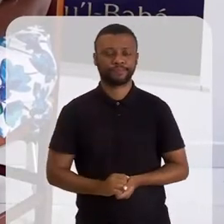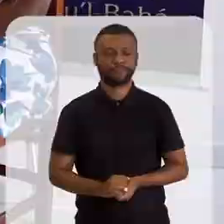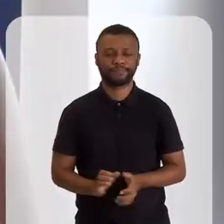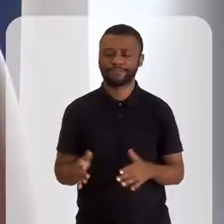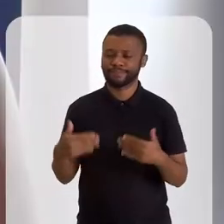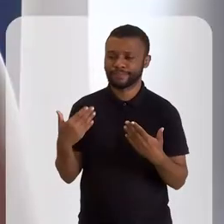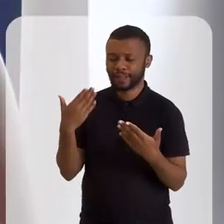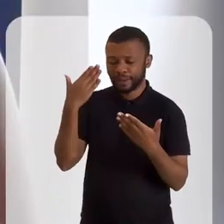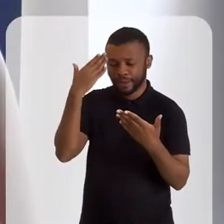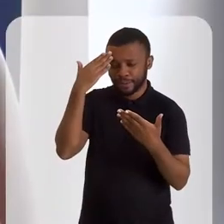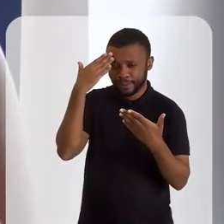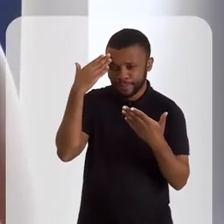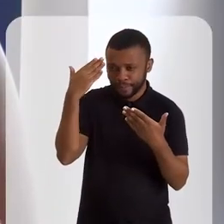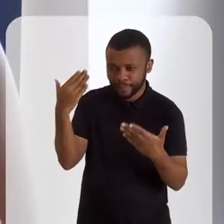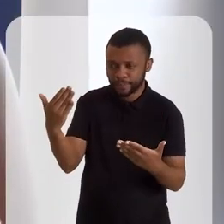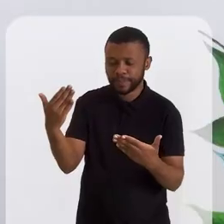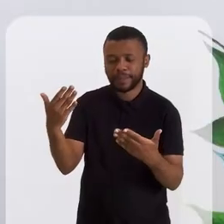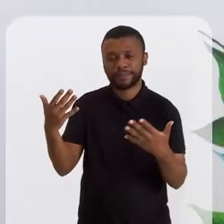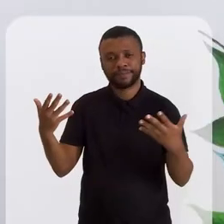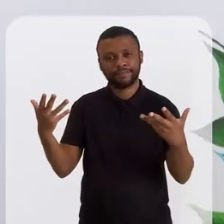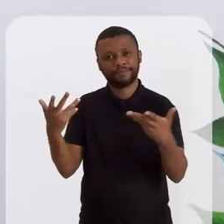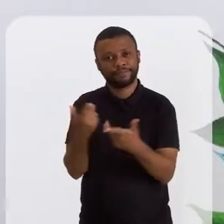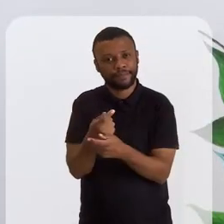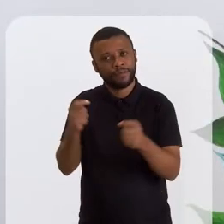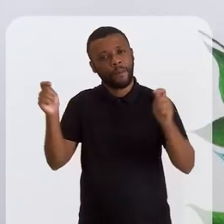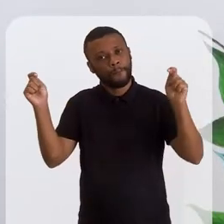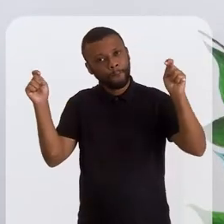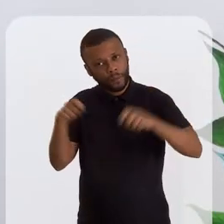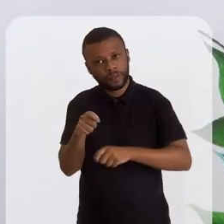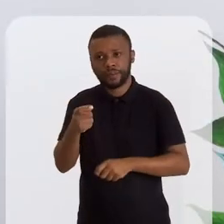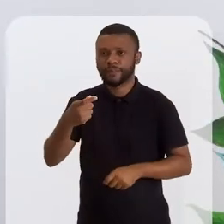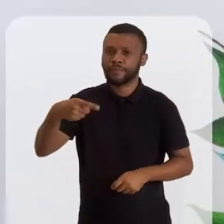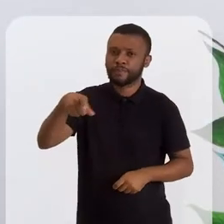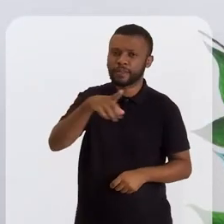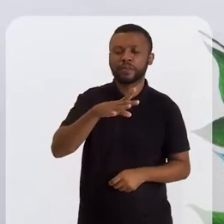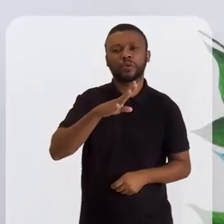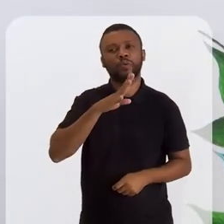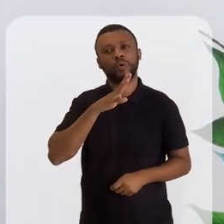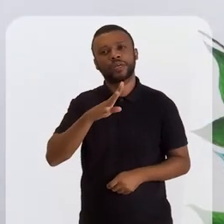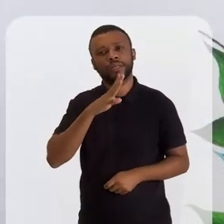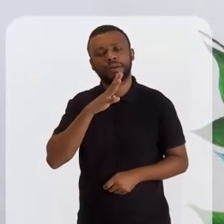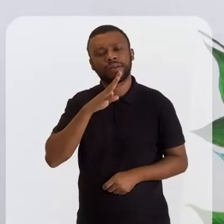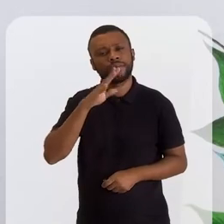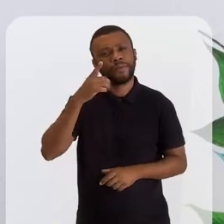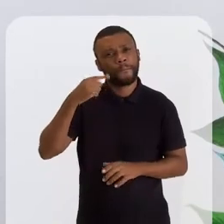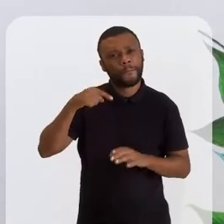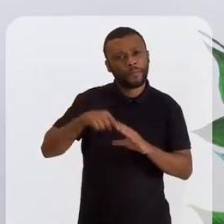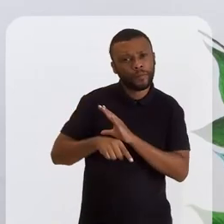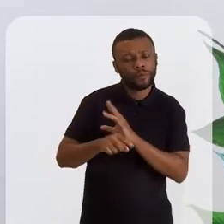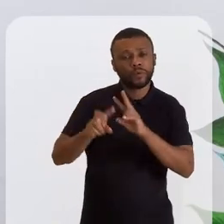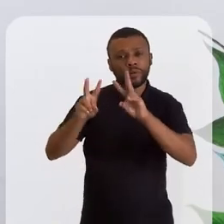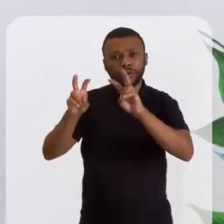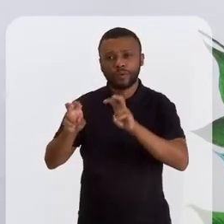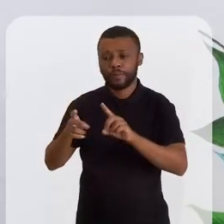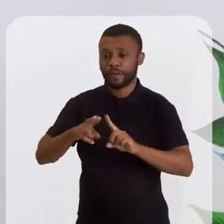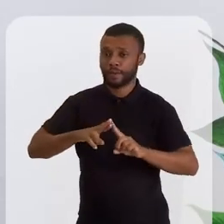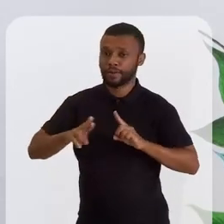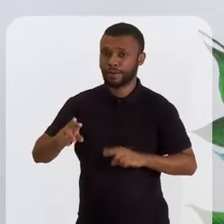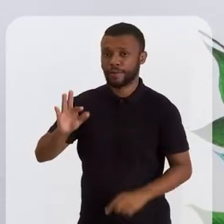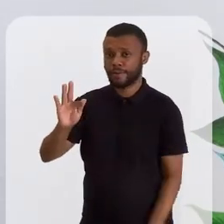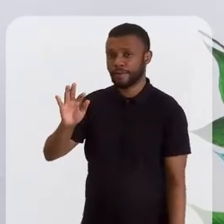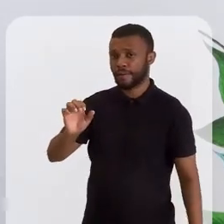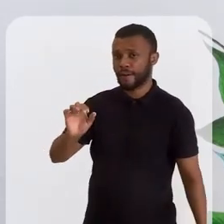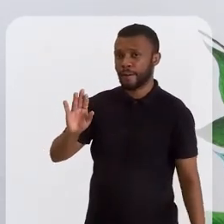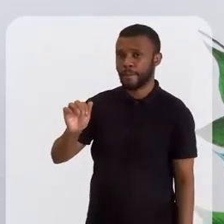mais ainda, entre na internet, procure. Realmente, a fé Bahá'í está conosco,